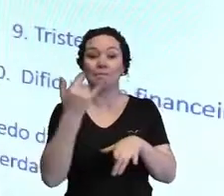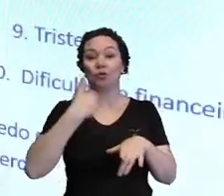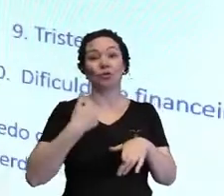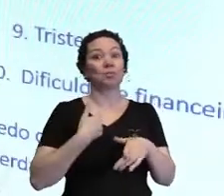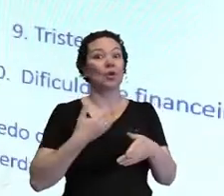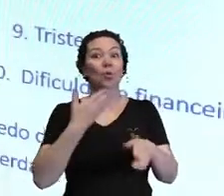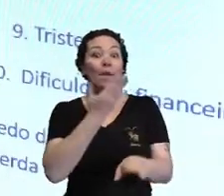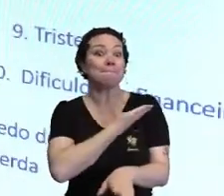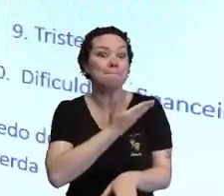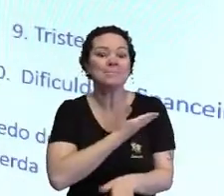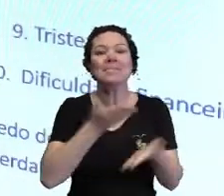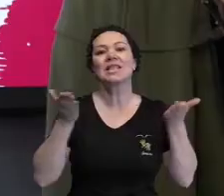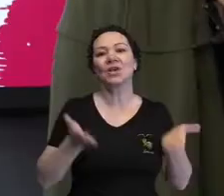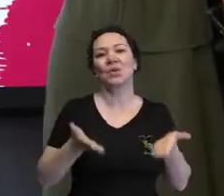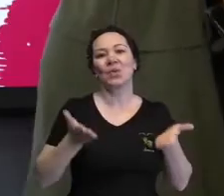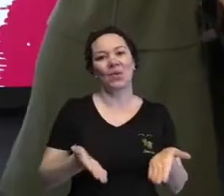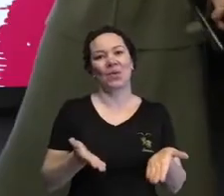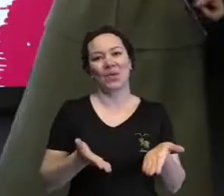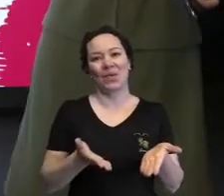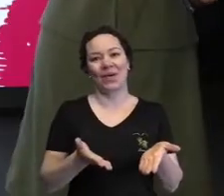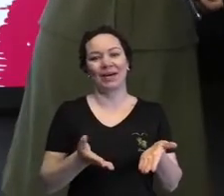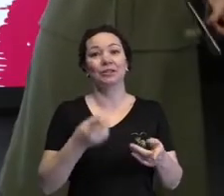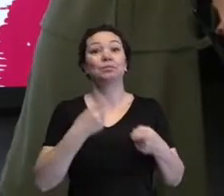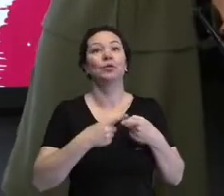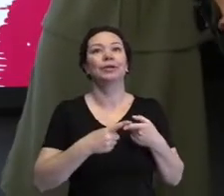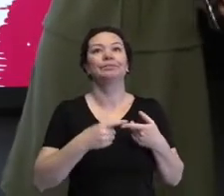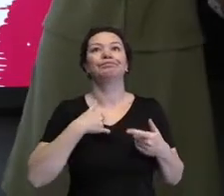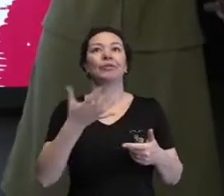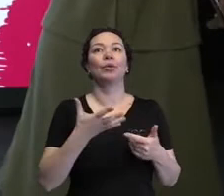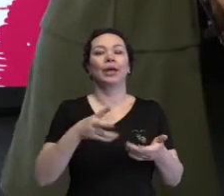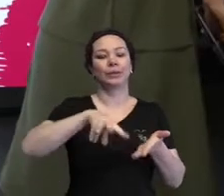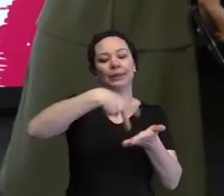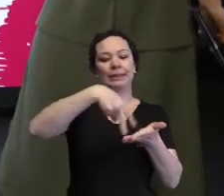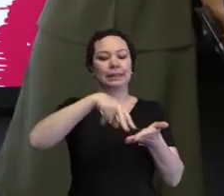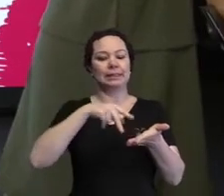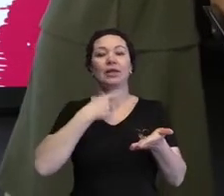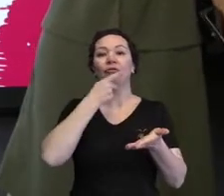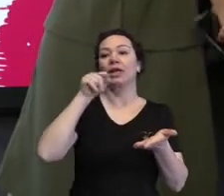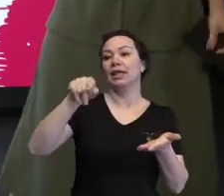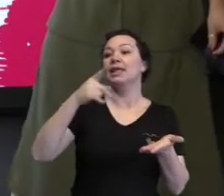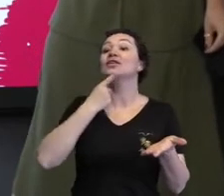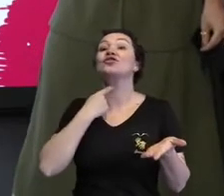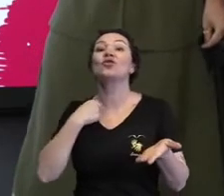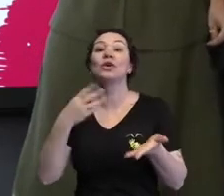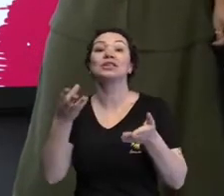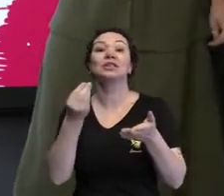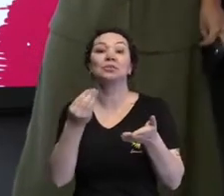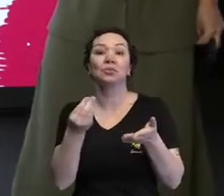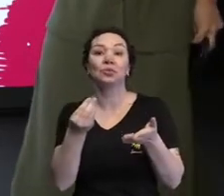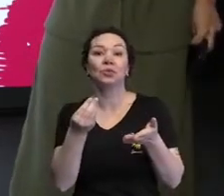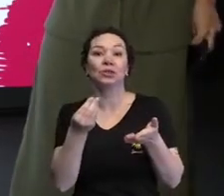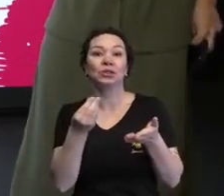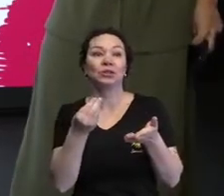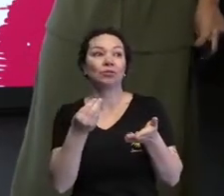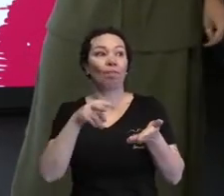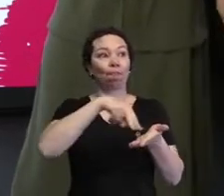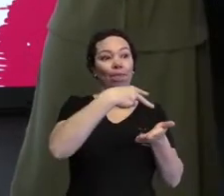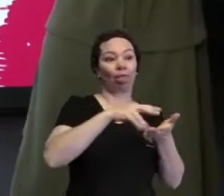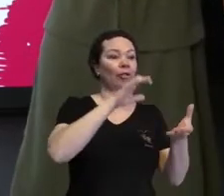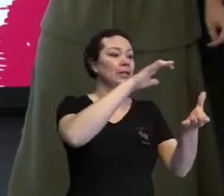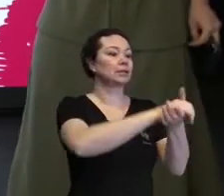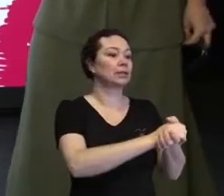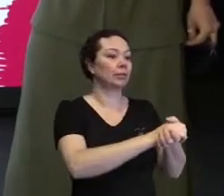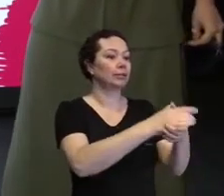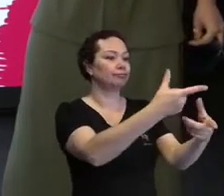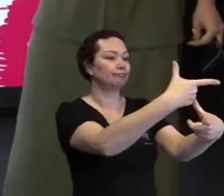parceiraço, né? Porque, por exemplo, às vezes eu quero dançar. E eu falei que ele gosta muito de dançar também numa pista de casamento. Está lá